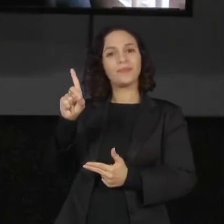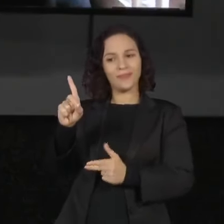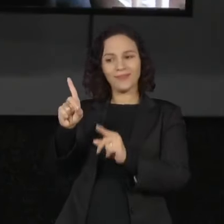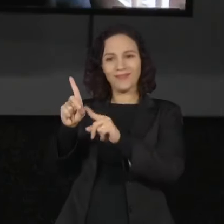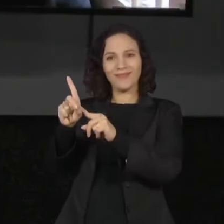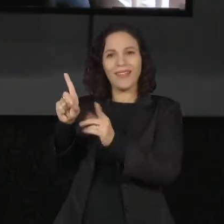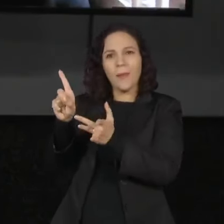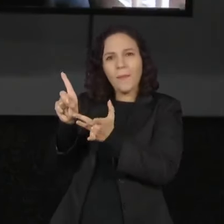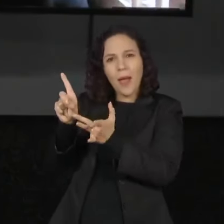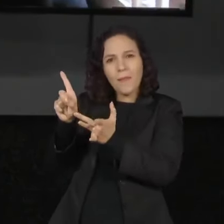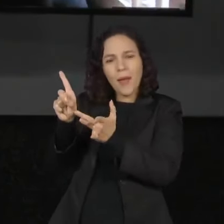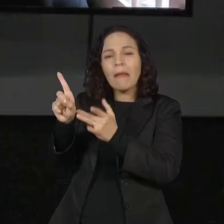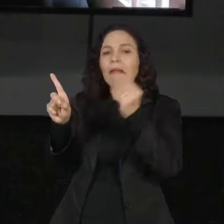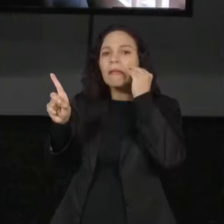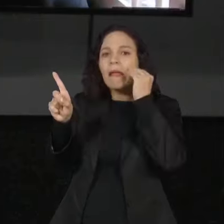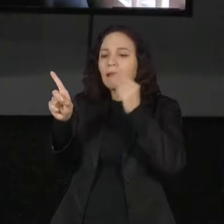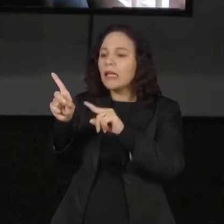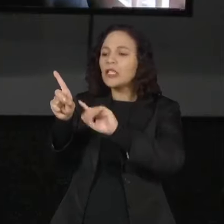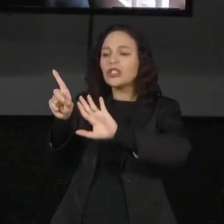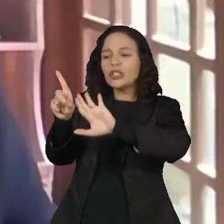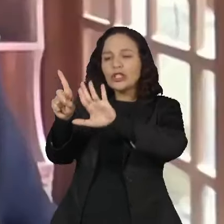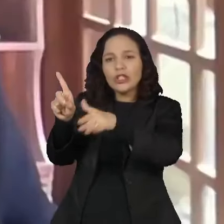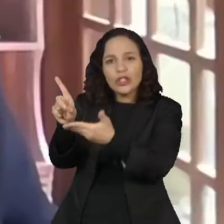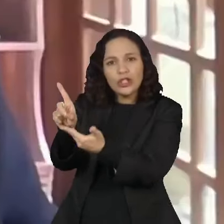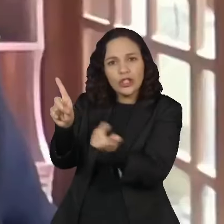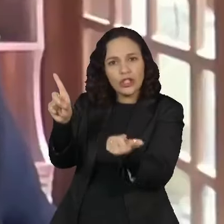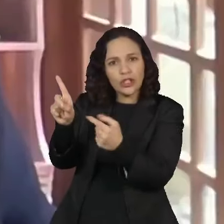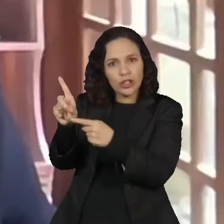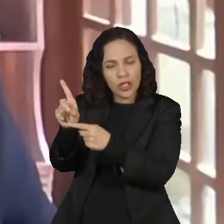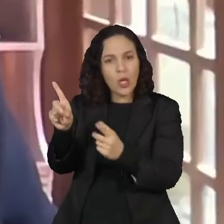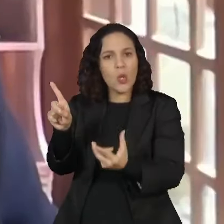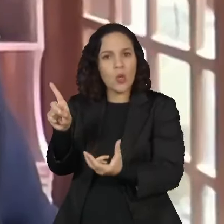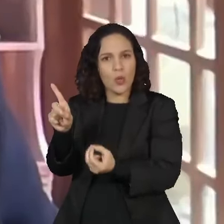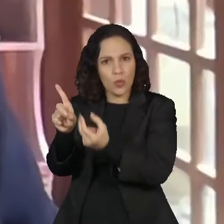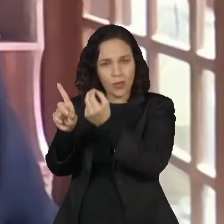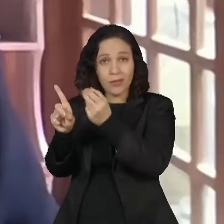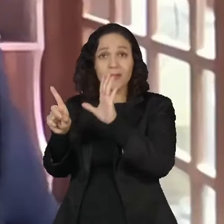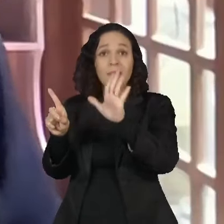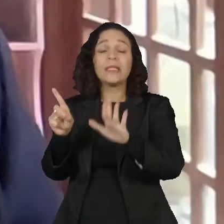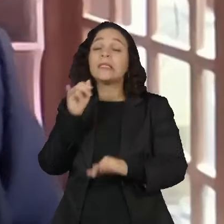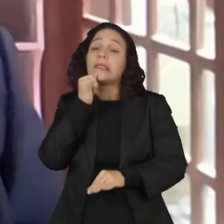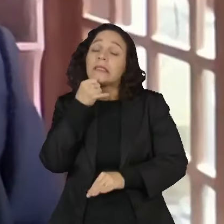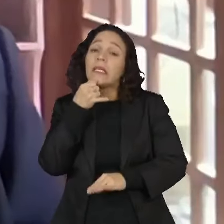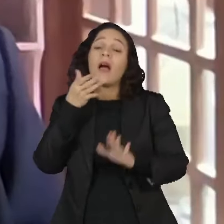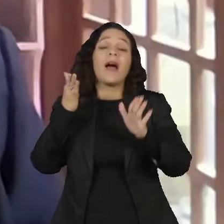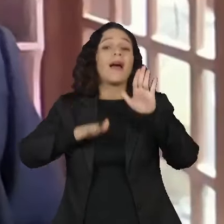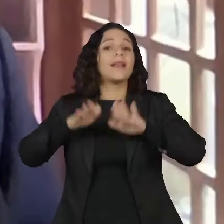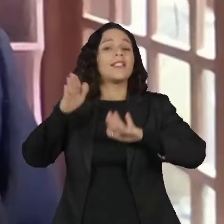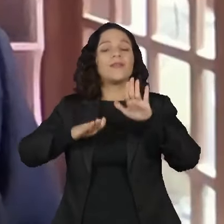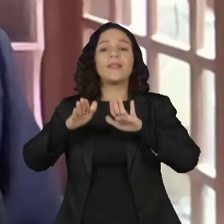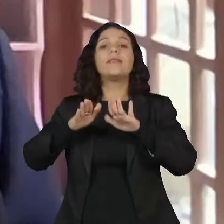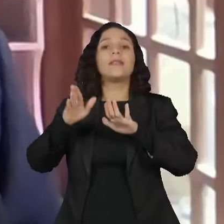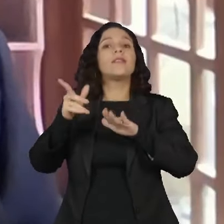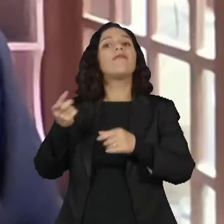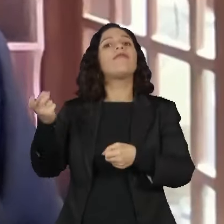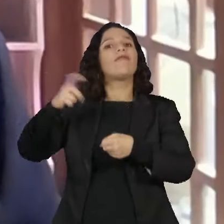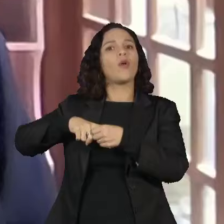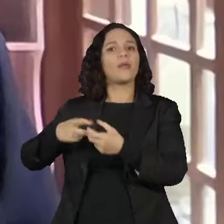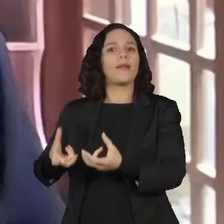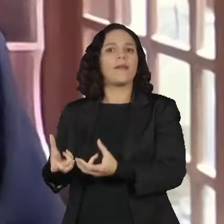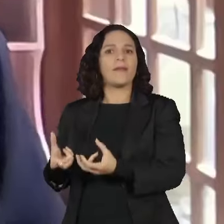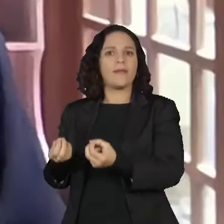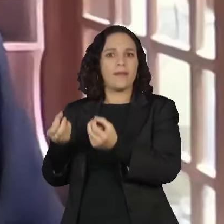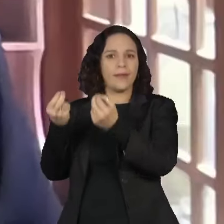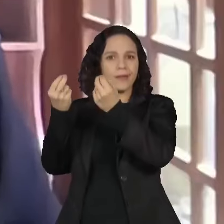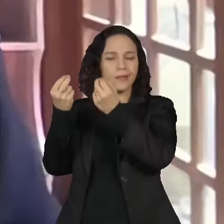ou o máximo de tumor que a gente consegue remover, mas, infelizmente, o tumor acaba retornando, fazendo o a gente chama de